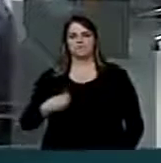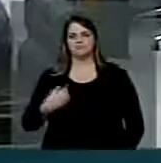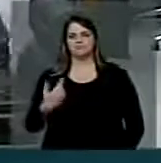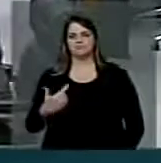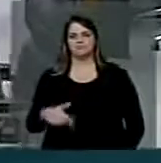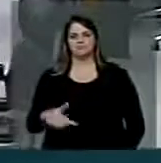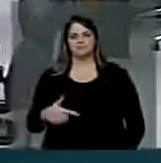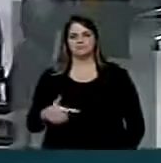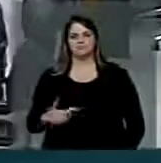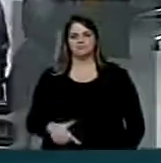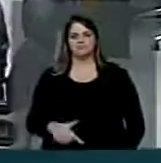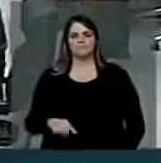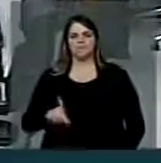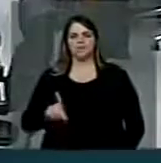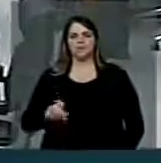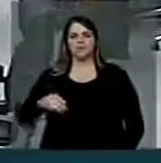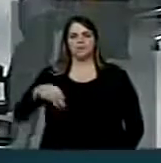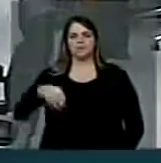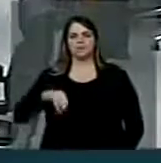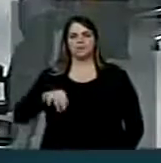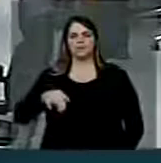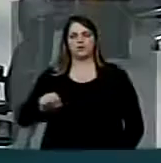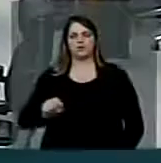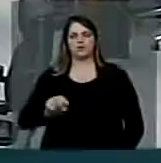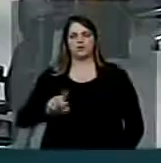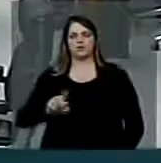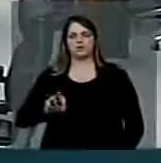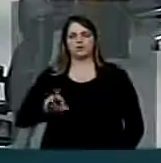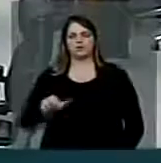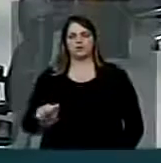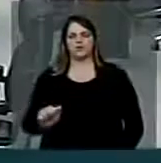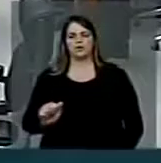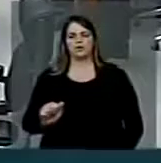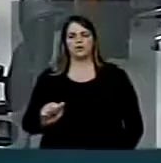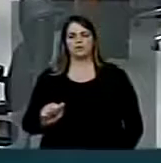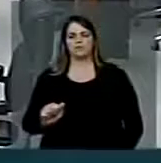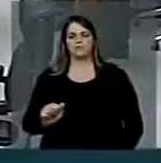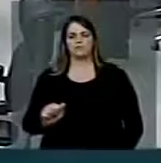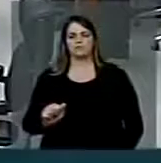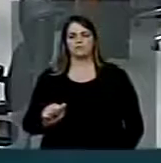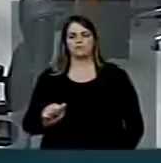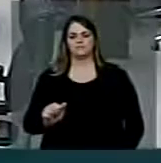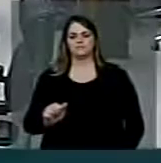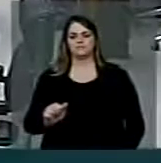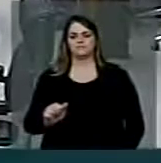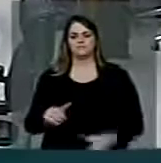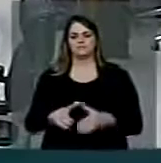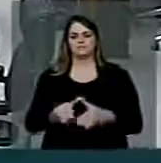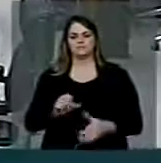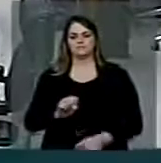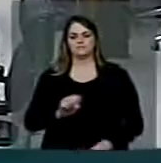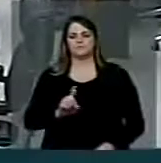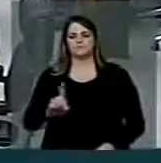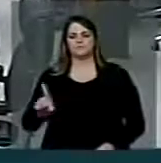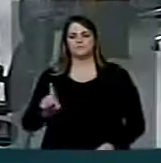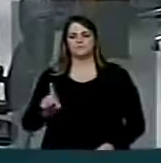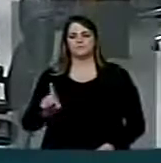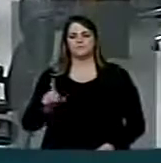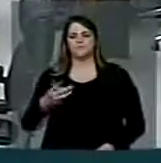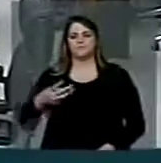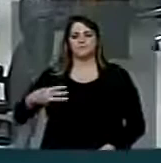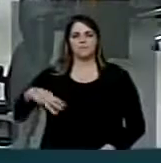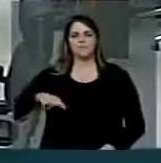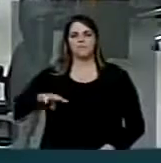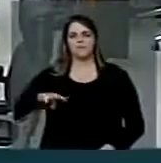deputado Domingos Dutra, Solidariedade Maranhão. Sua Excelência põe de cinco minutos na tribuna.